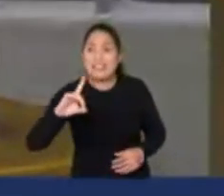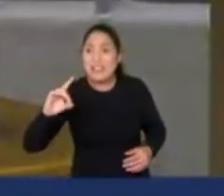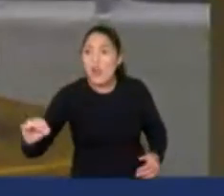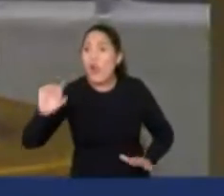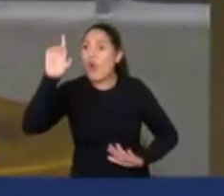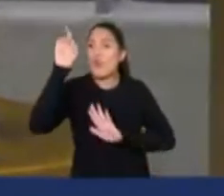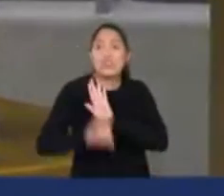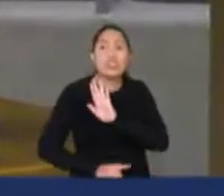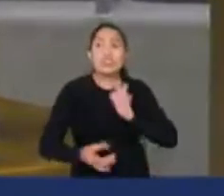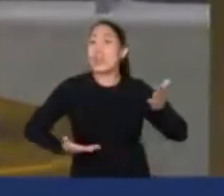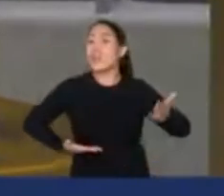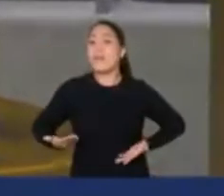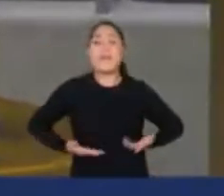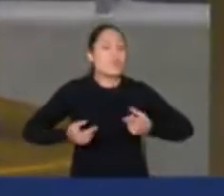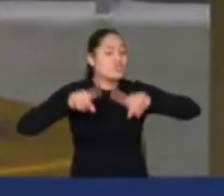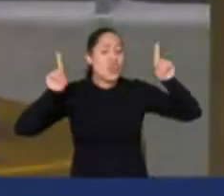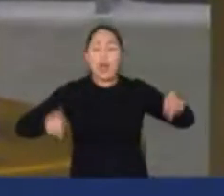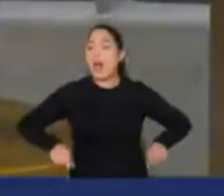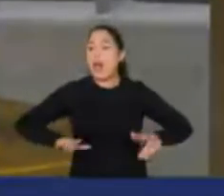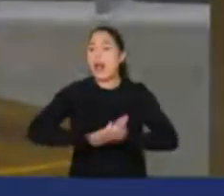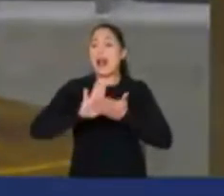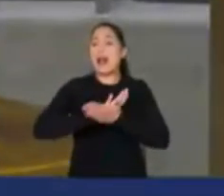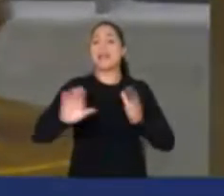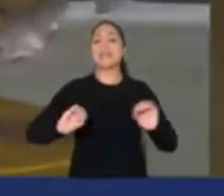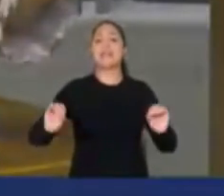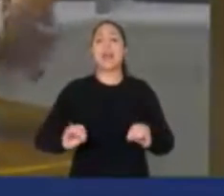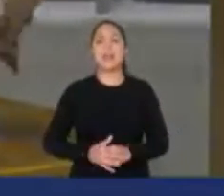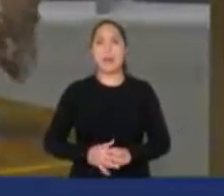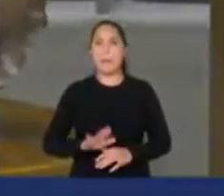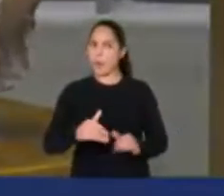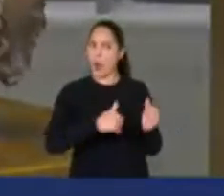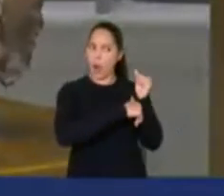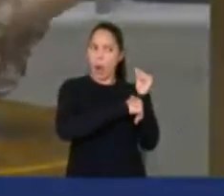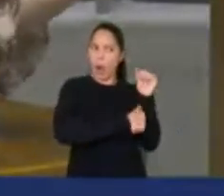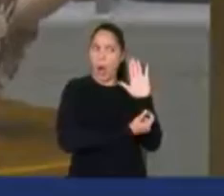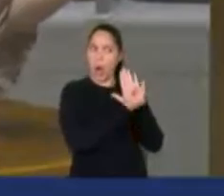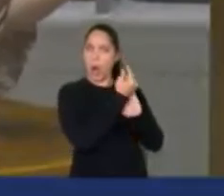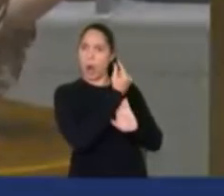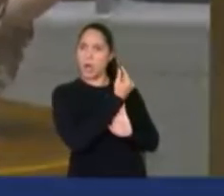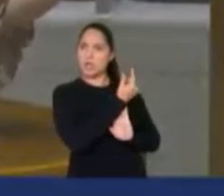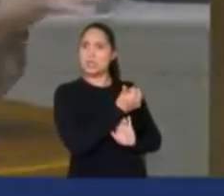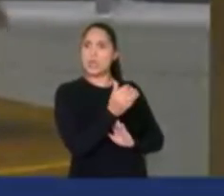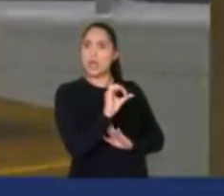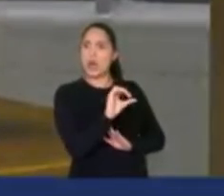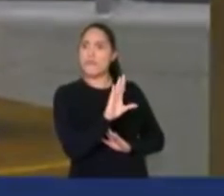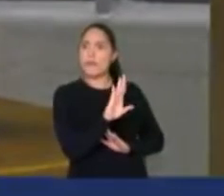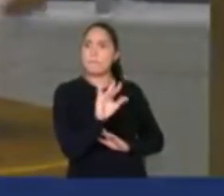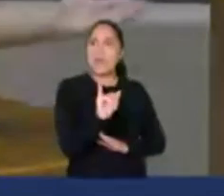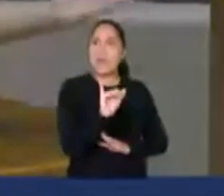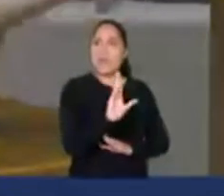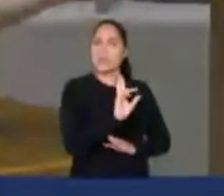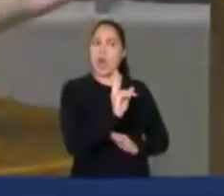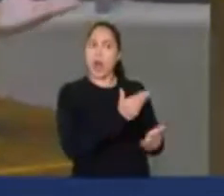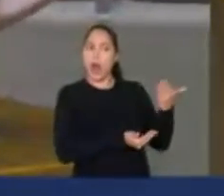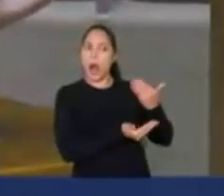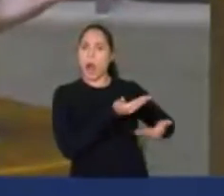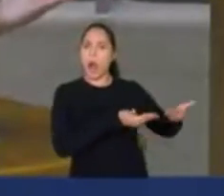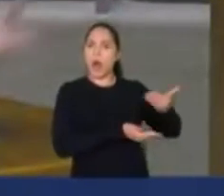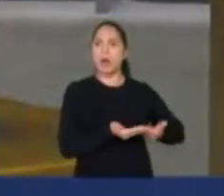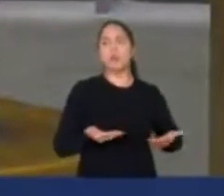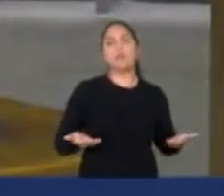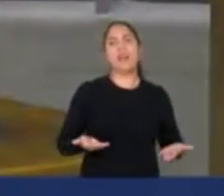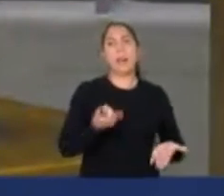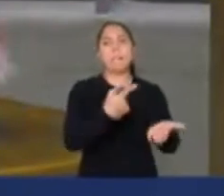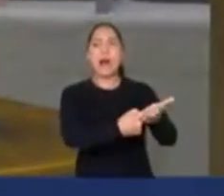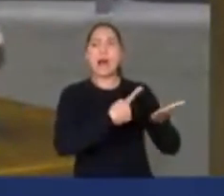o funcionalismo público e se mantém o orçamento secreto no valor de 19 bilhões que é legalização do toma-lá-da